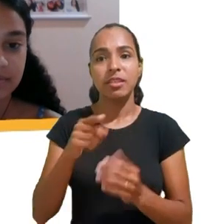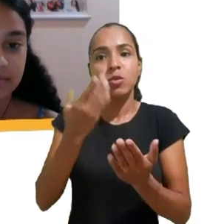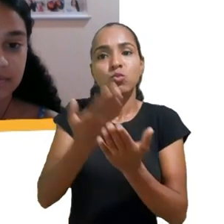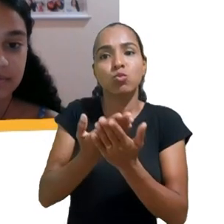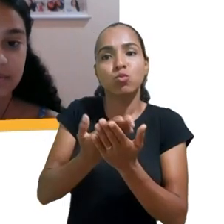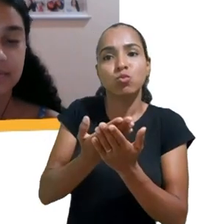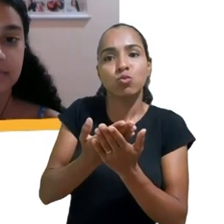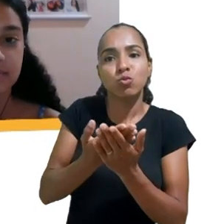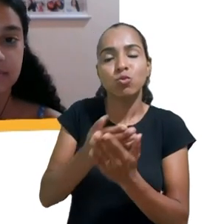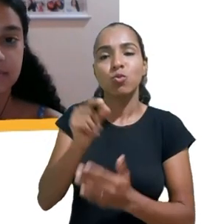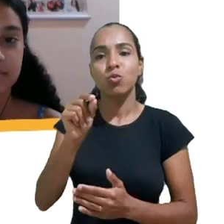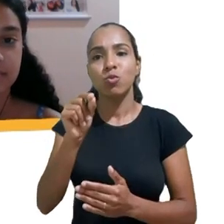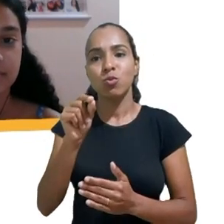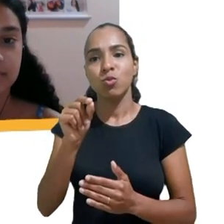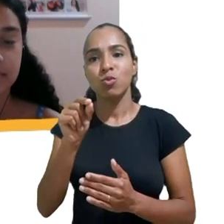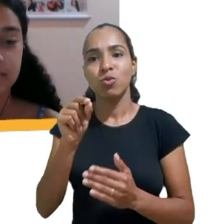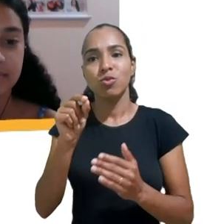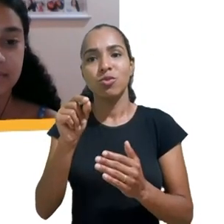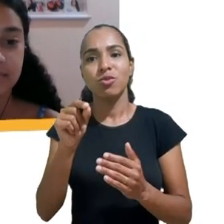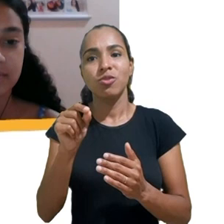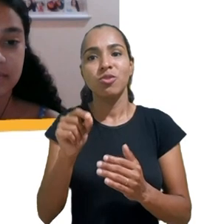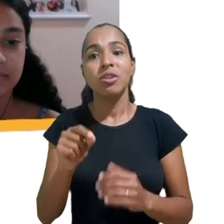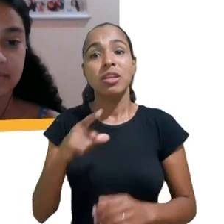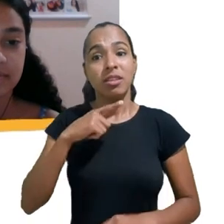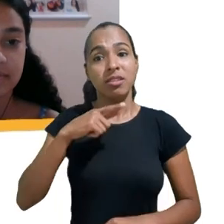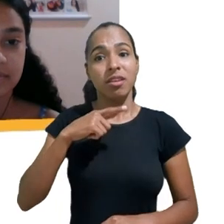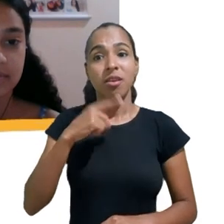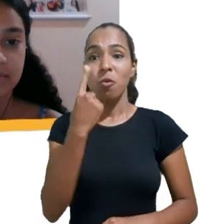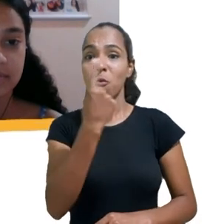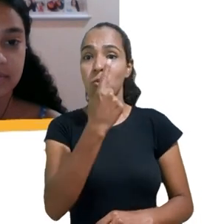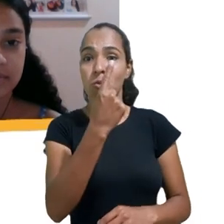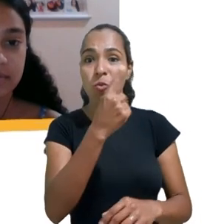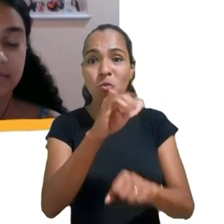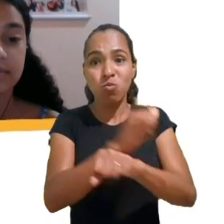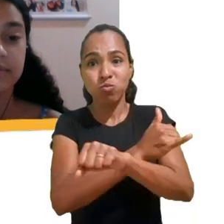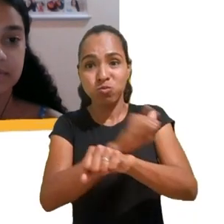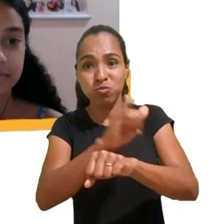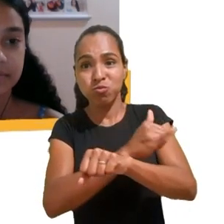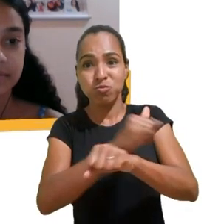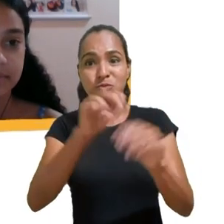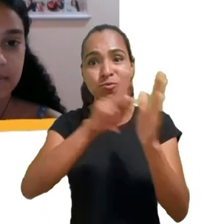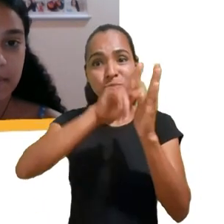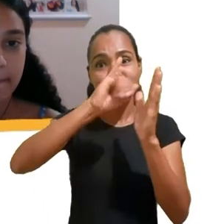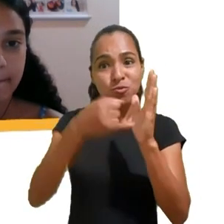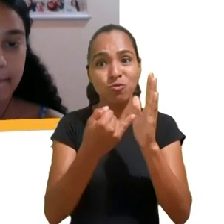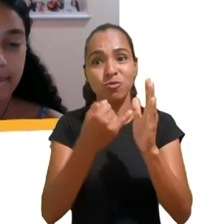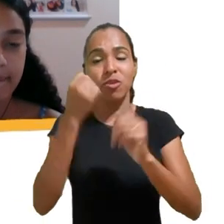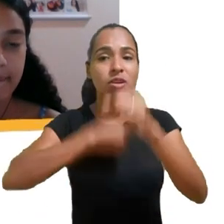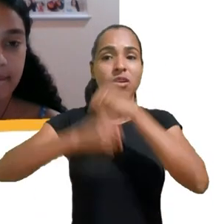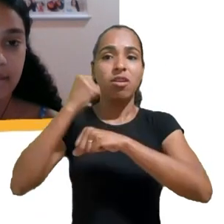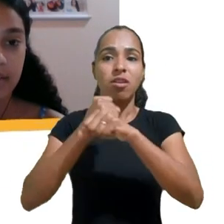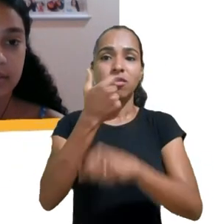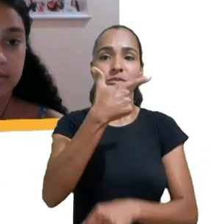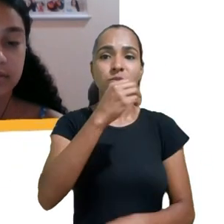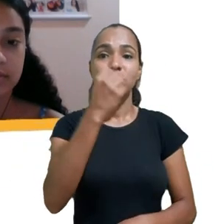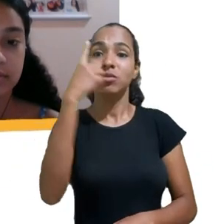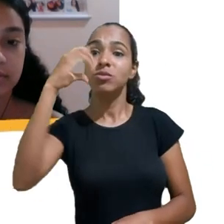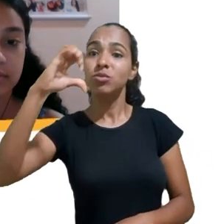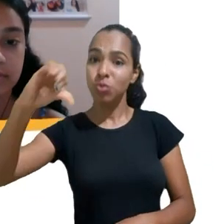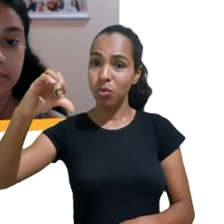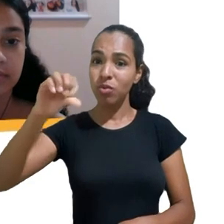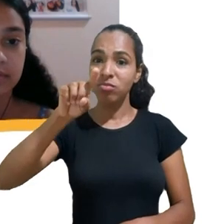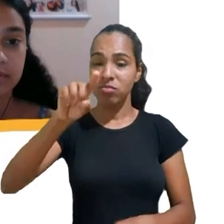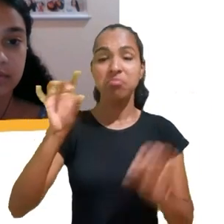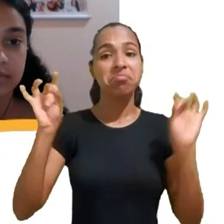Bolha, que foi premiado pelo Criativos da Escola em 2019 e que tem como objetivo ajudar as pessoas a